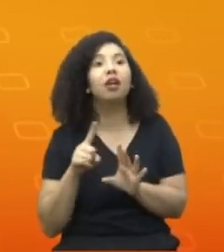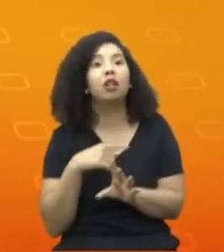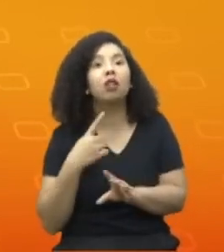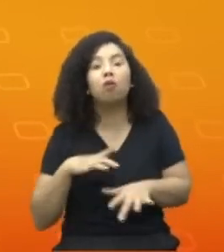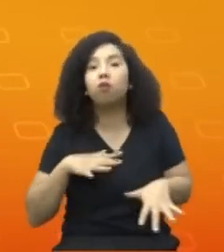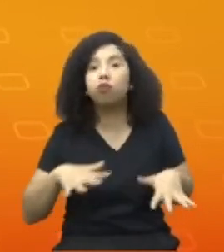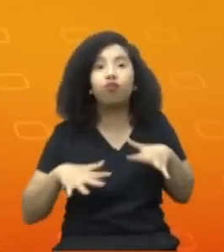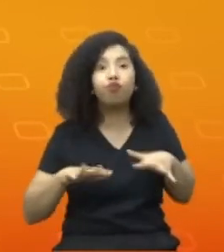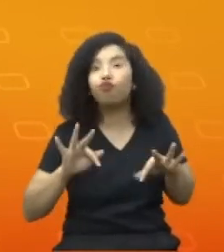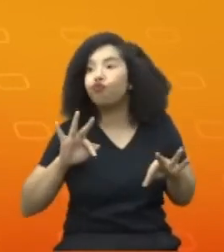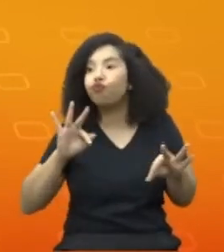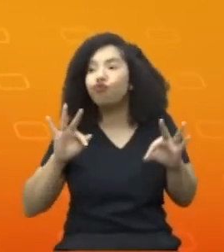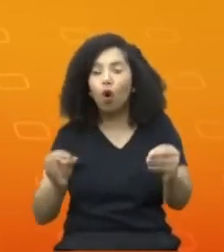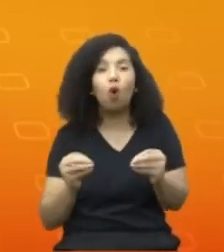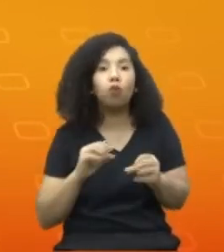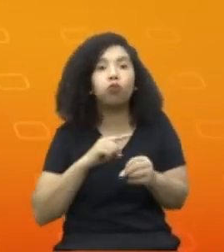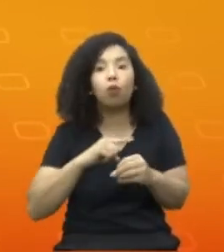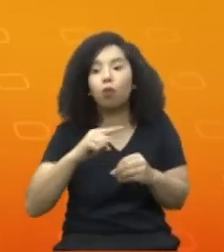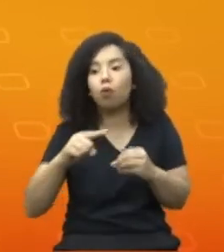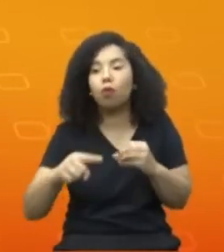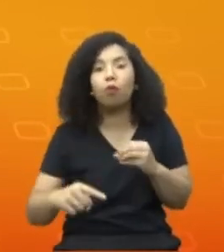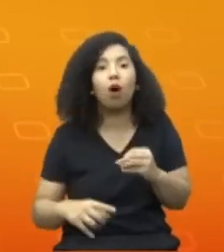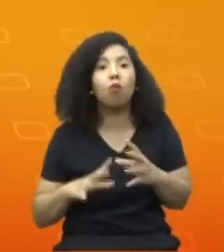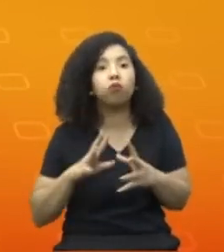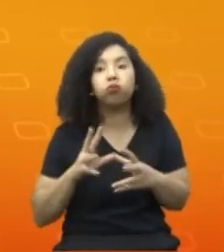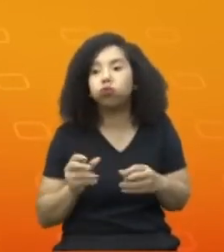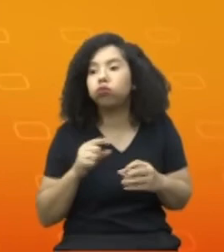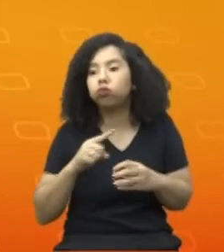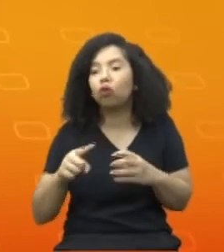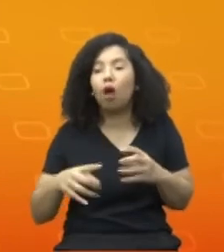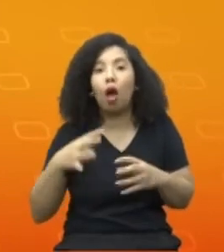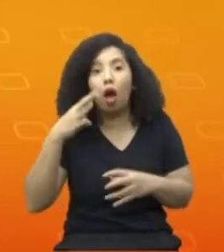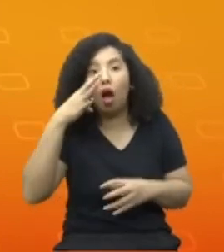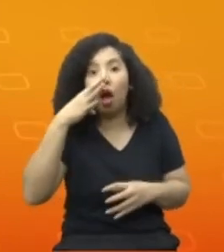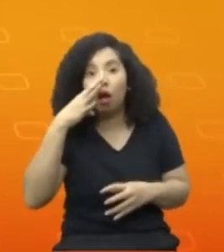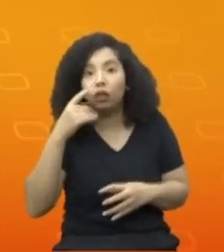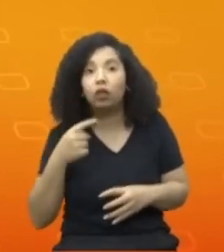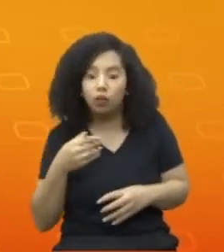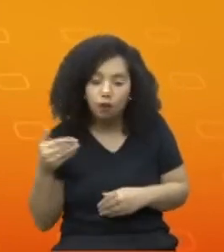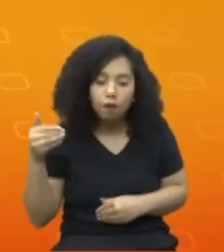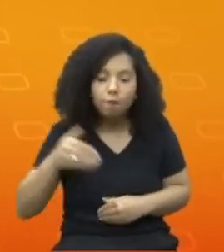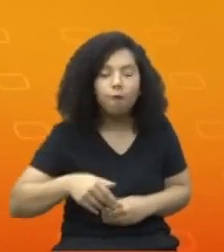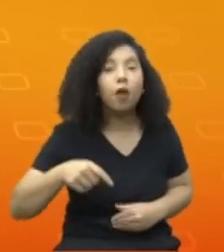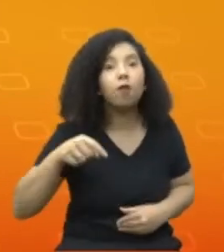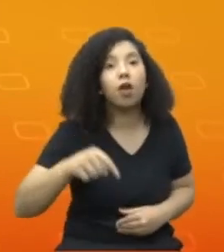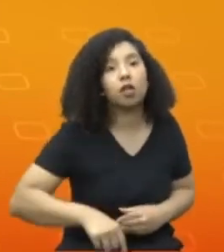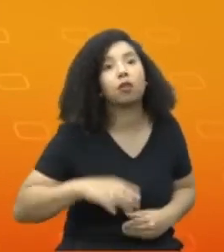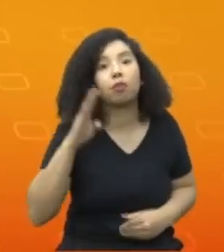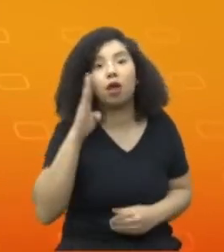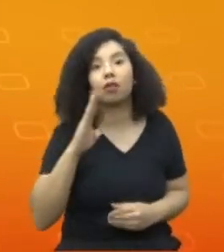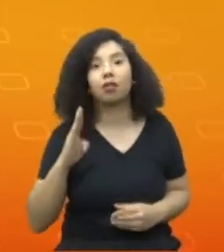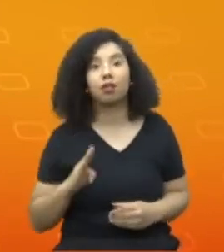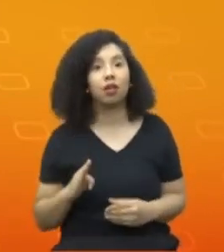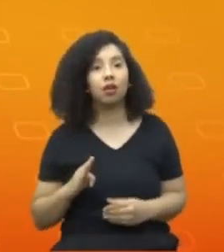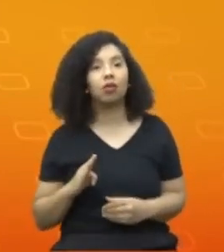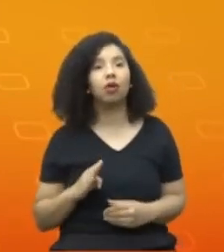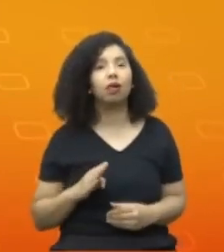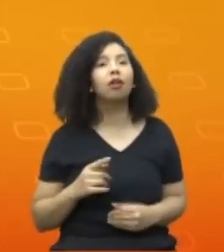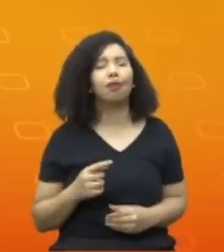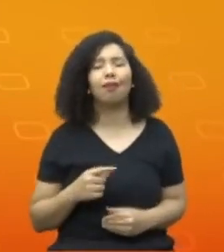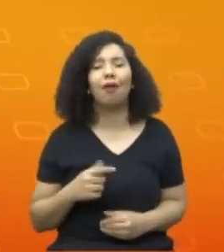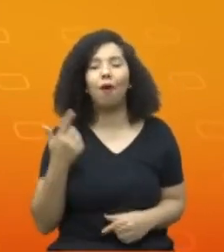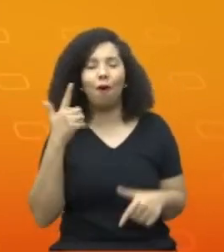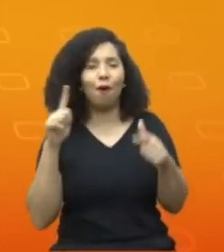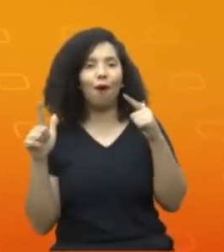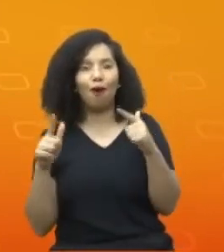interessados de todo mundo. E esses interessados vieram aqui, ao Brasil, não fomos nós que fomos procurá-los, eles vieram ao Brasil,